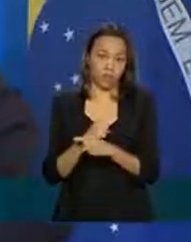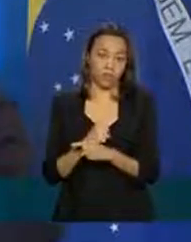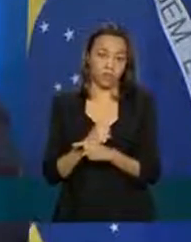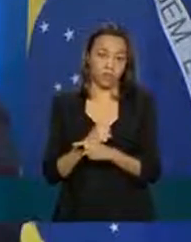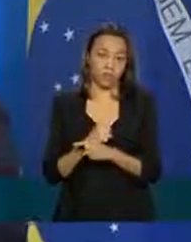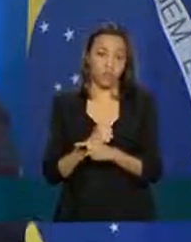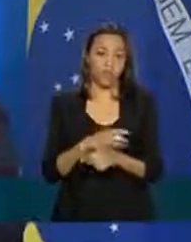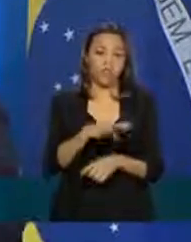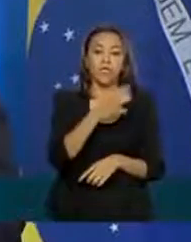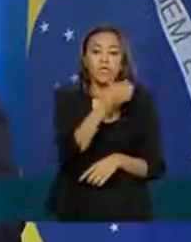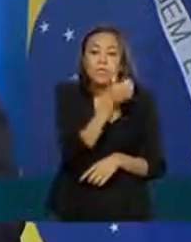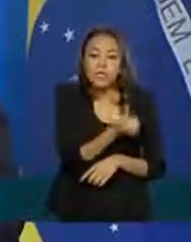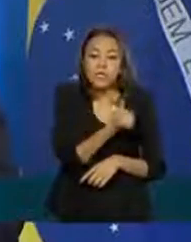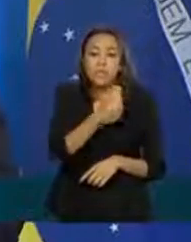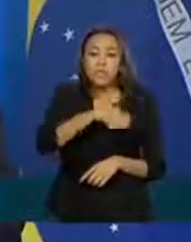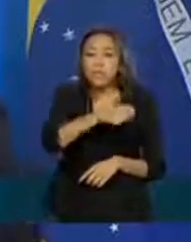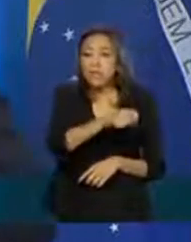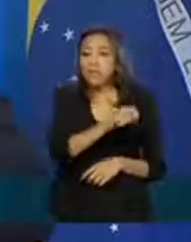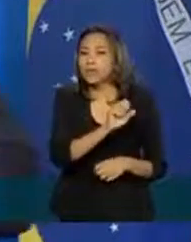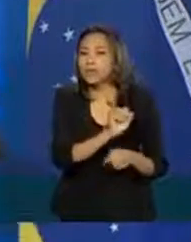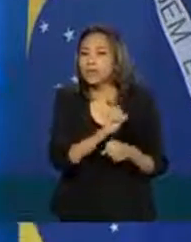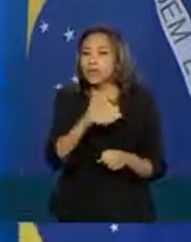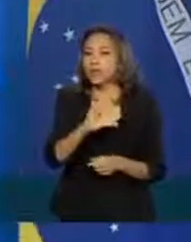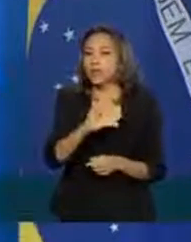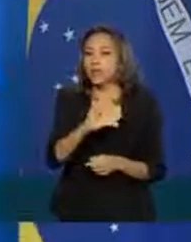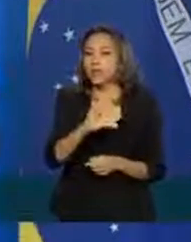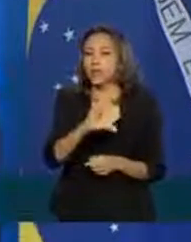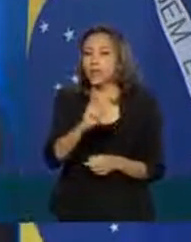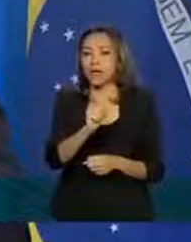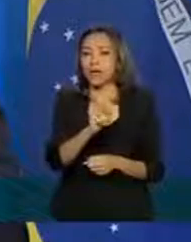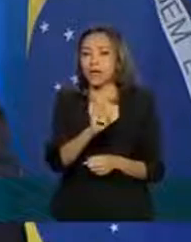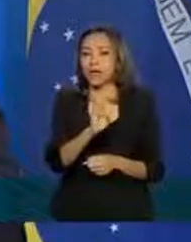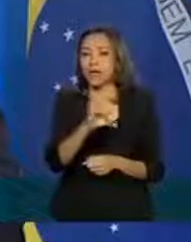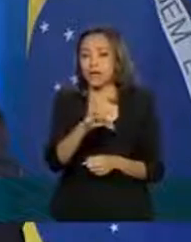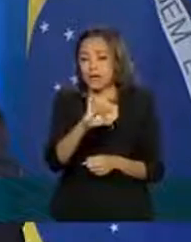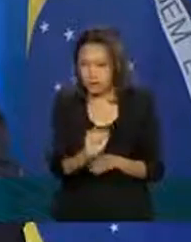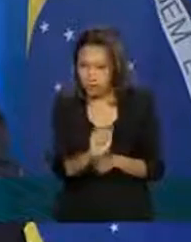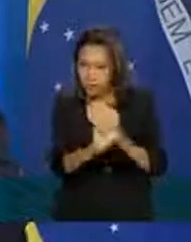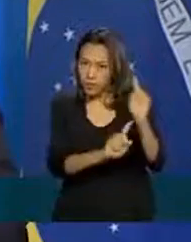São seis meses de carência e 36 meses para o pagamento.